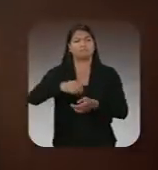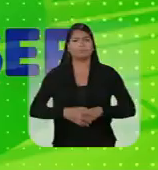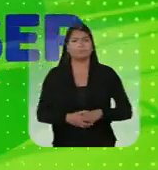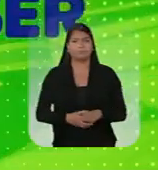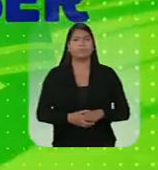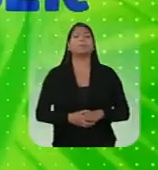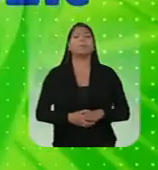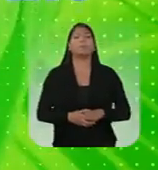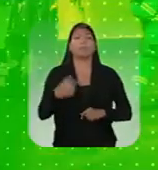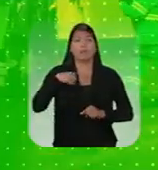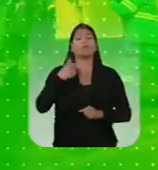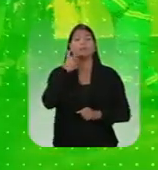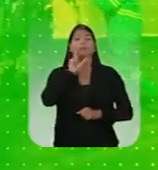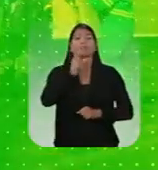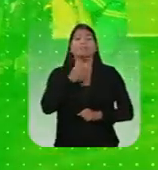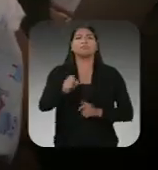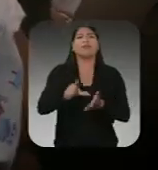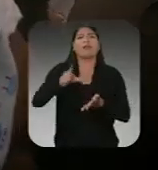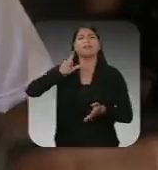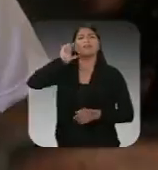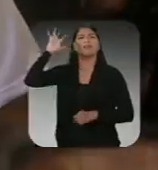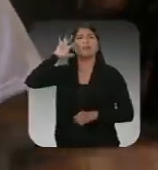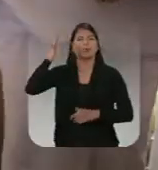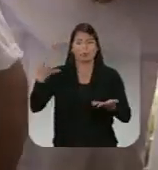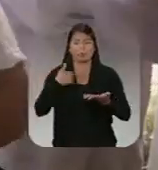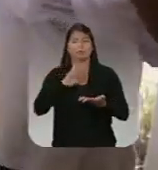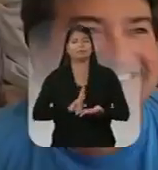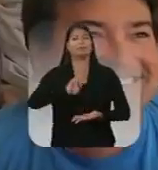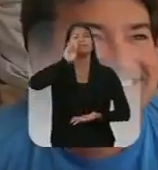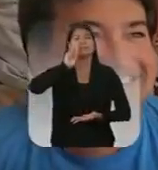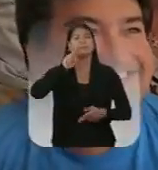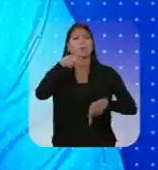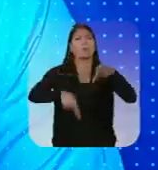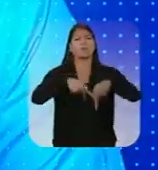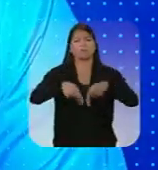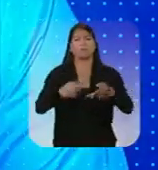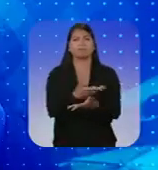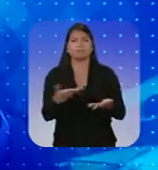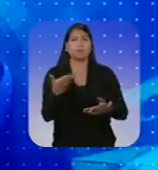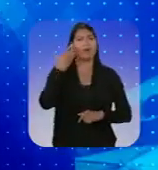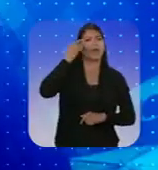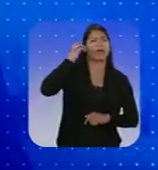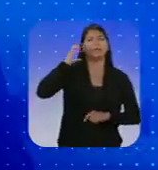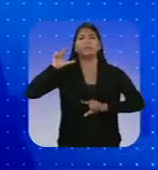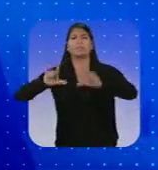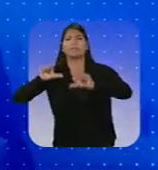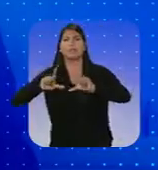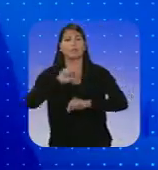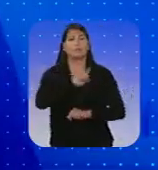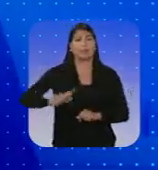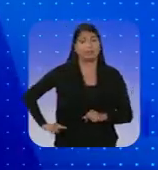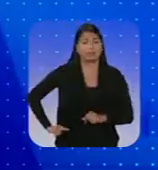Me tornei o que mais sonhava ser, o representante da nossa gente, no rádio, na TV, no